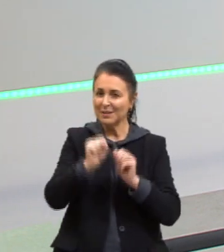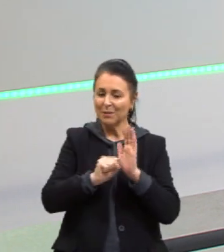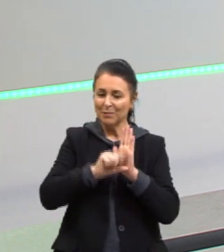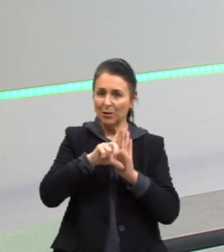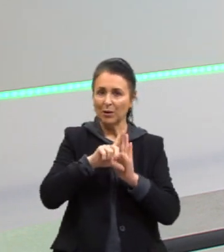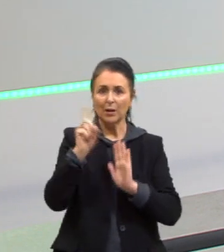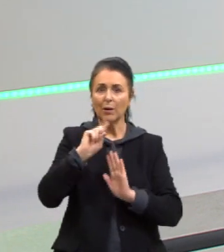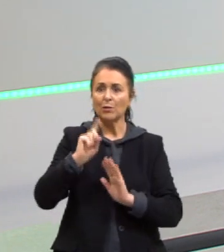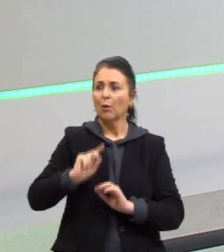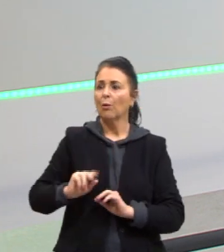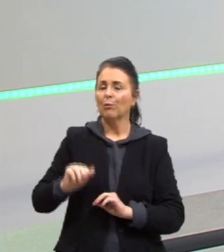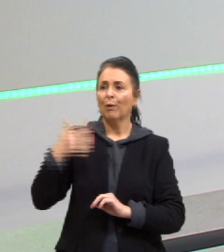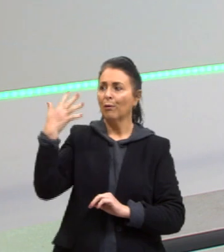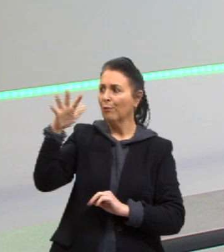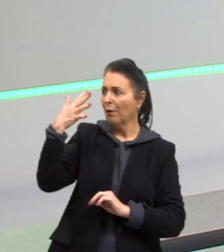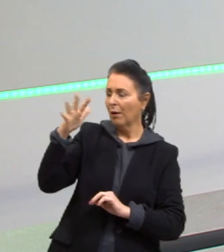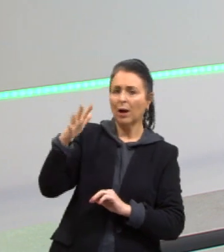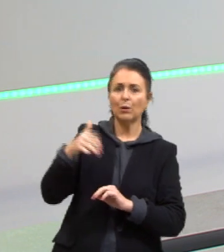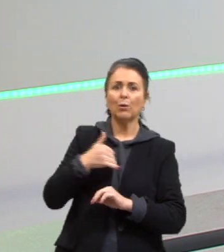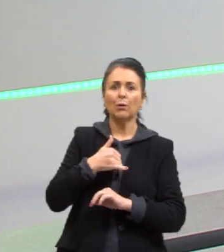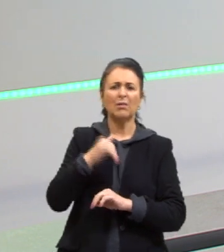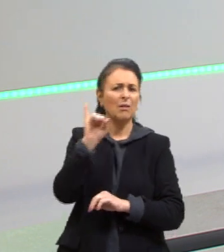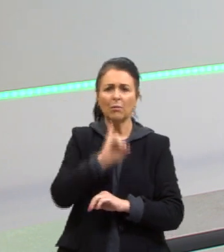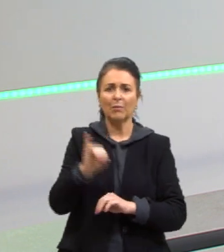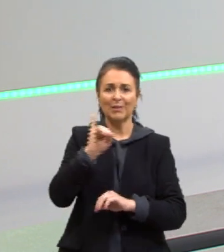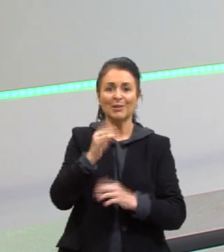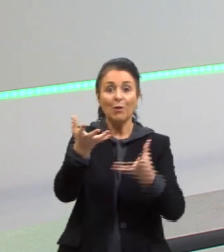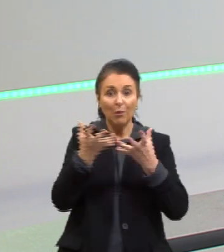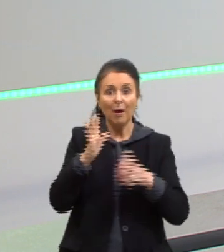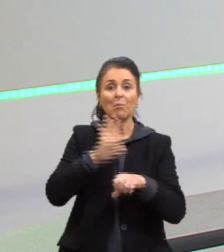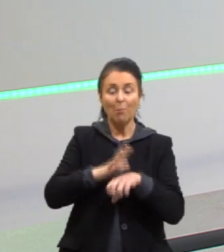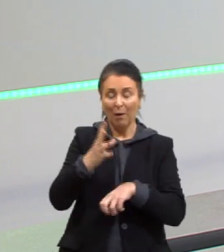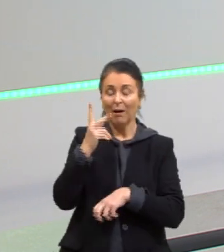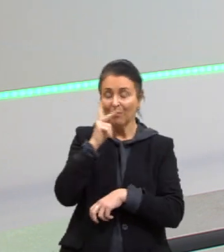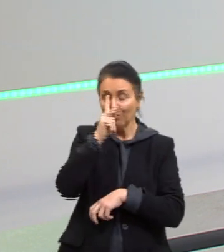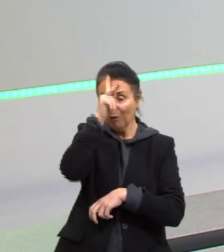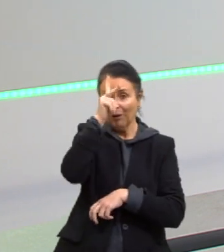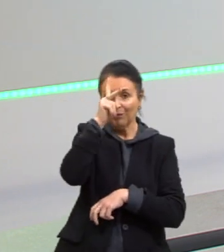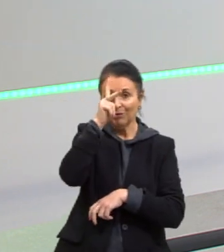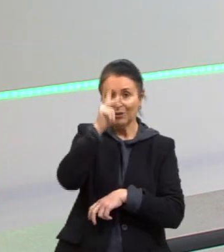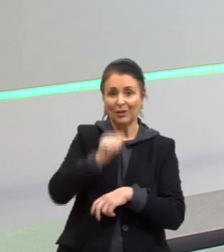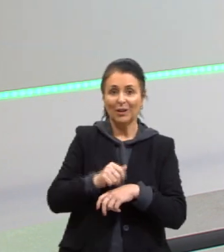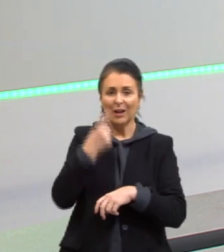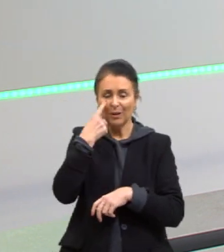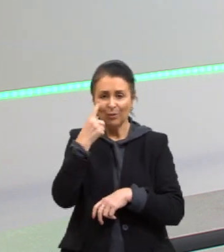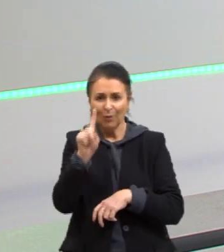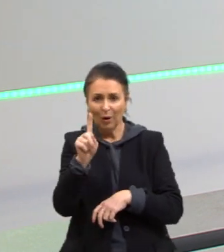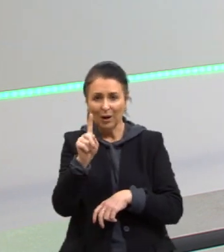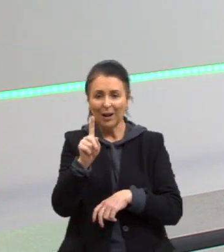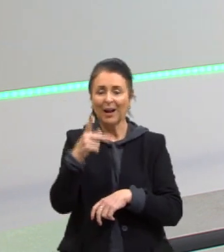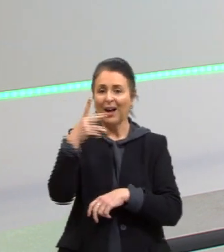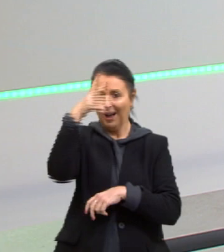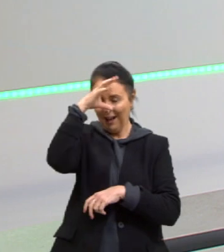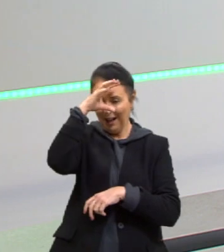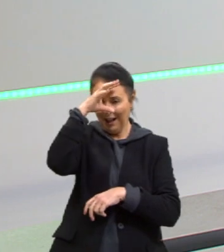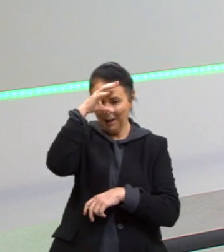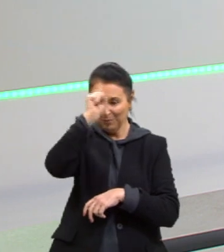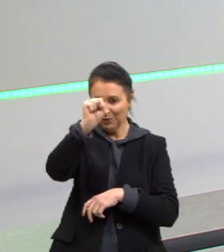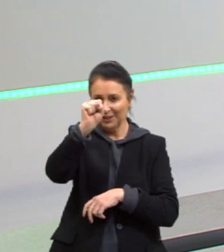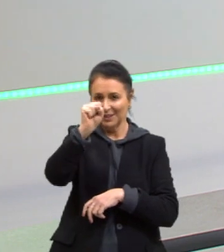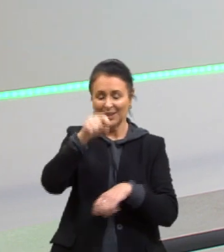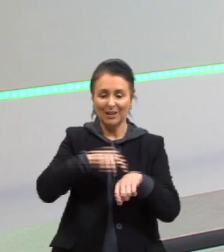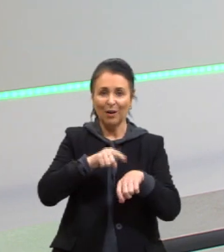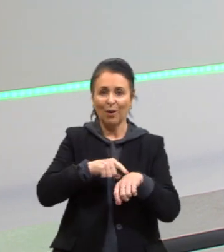Se você está preocupado com um ventilador mais forte, mais potente, você vai olhar a potência dele. E não